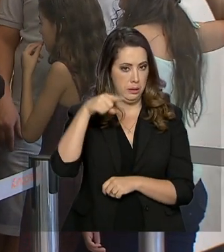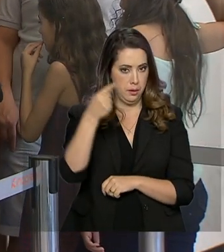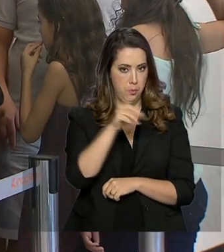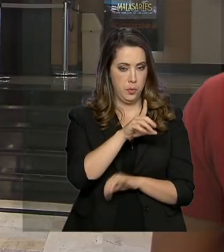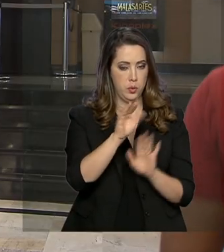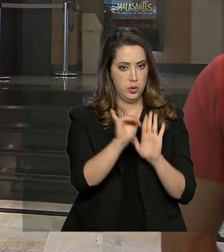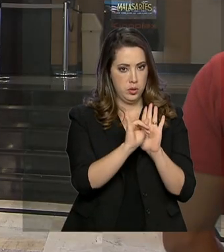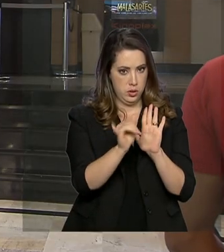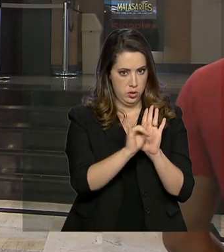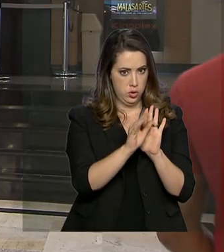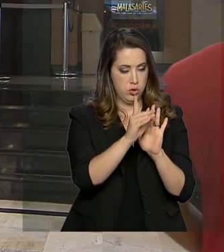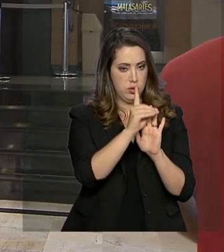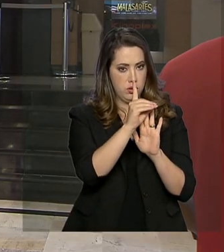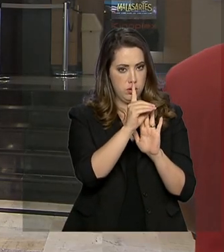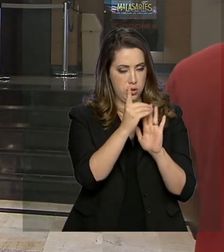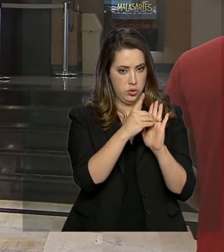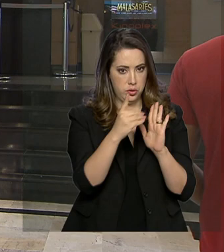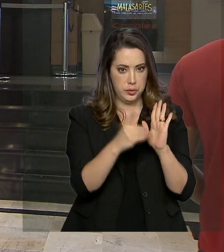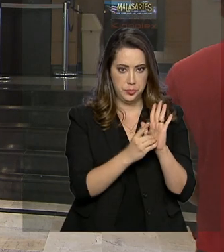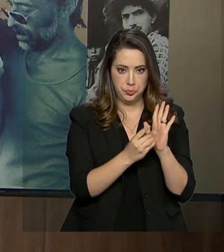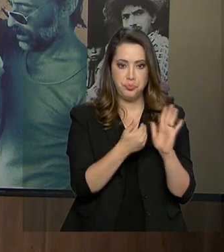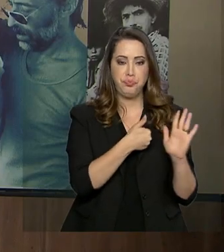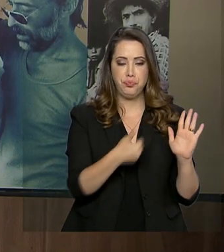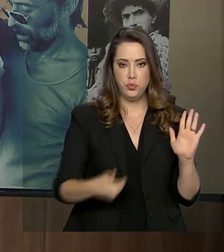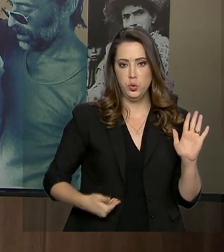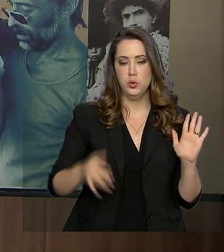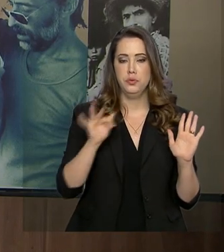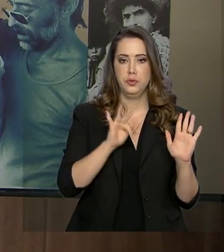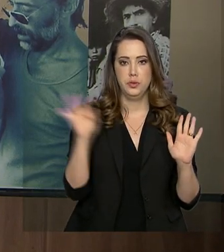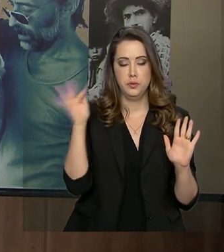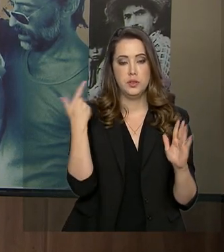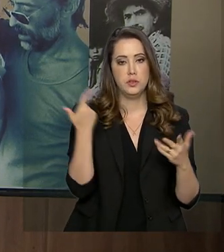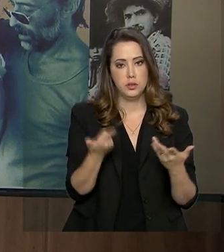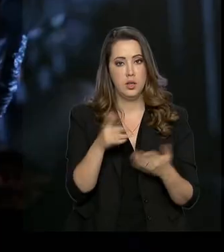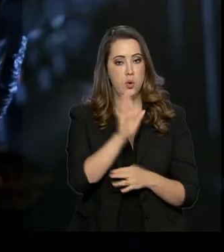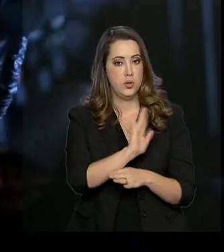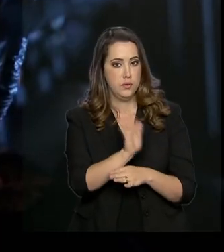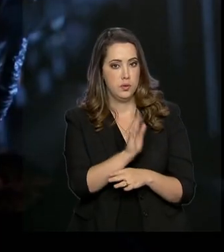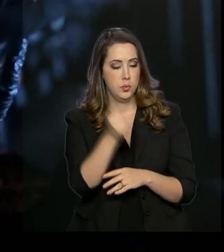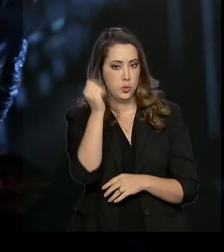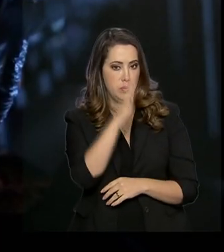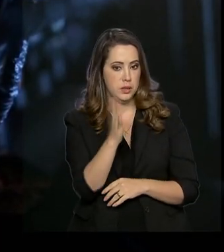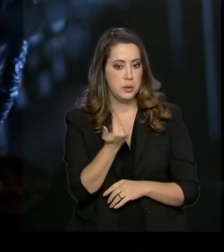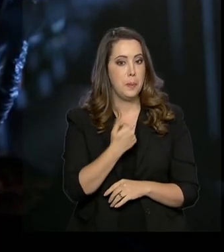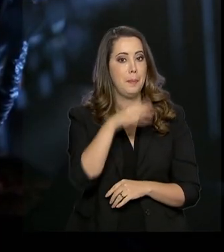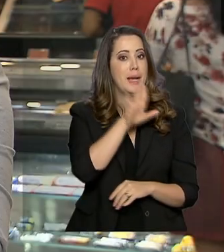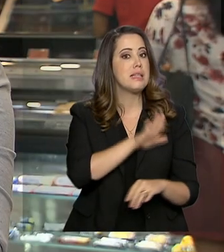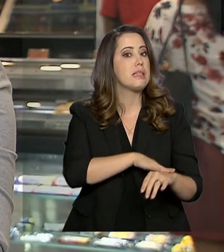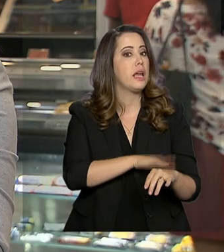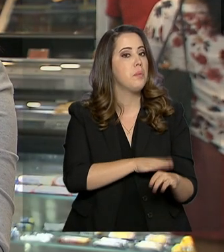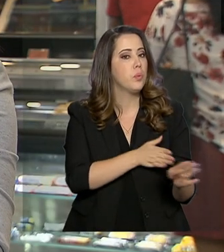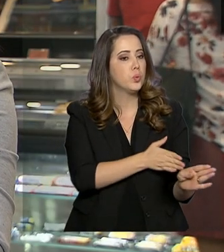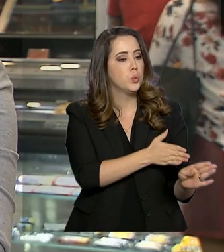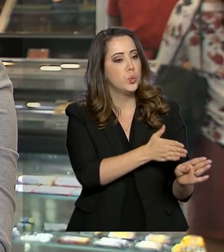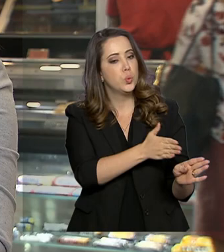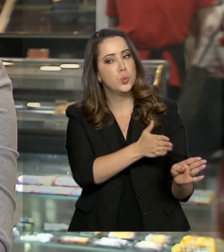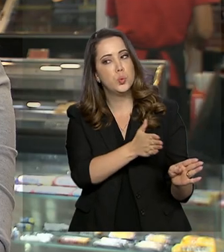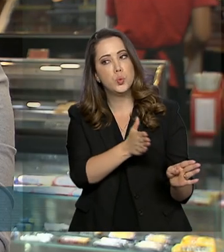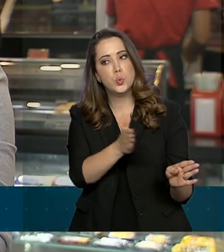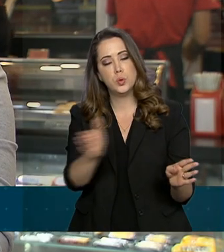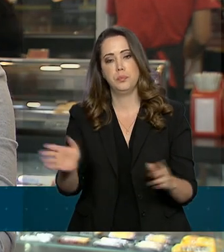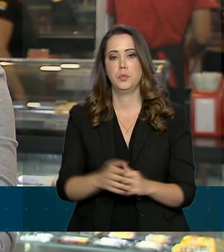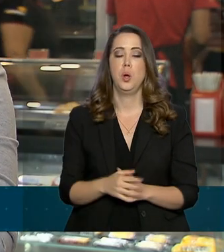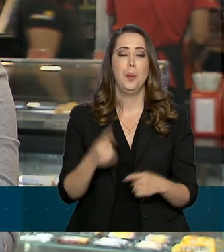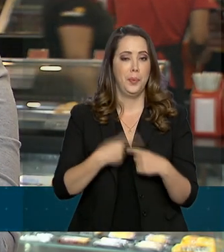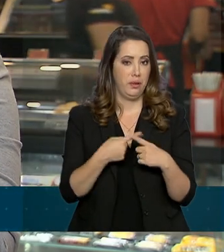da publicação de um decreto pelo governo federal, os filmes brasileiros vão ter mais espaço nas telas dos cinemas. O decreto estabelece um